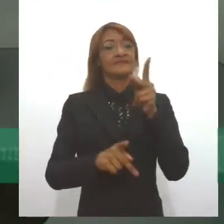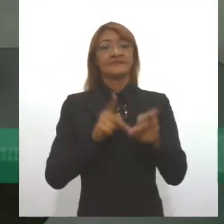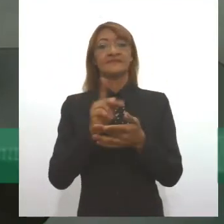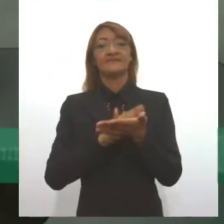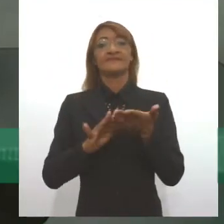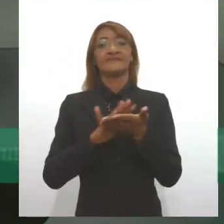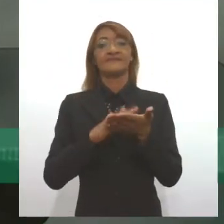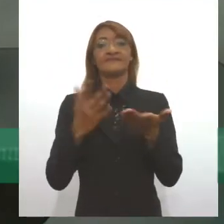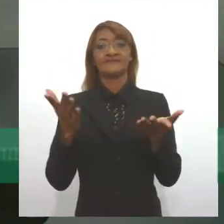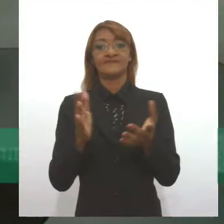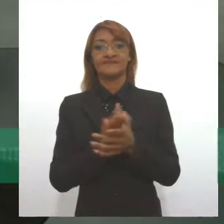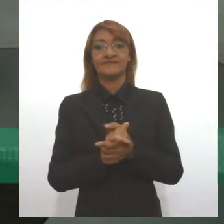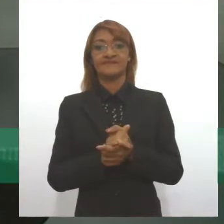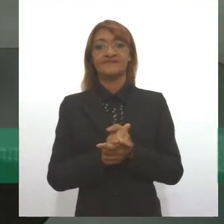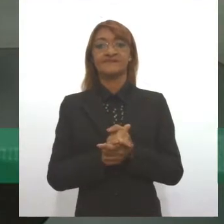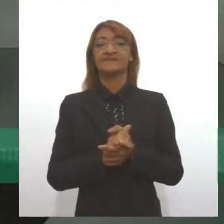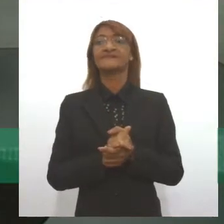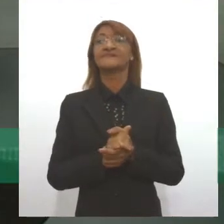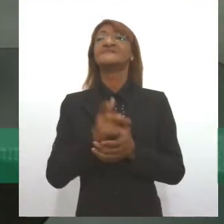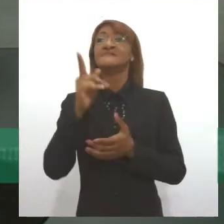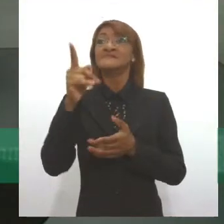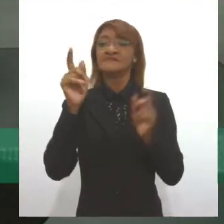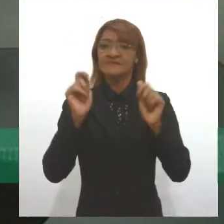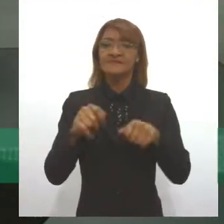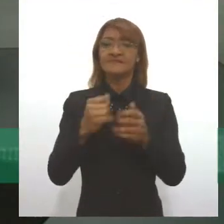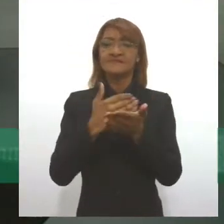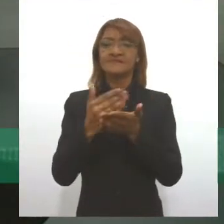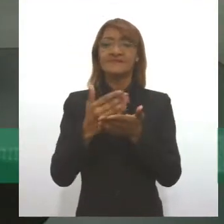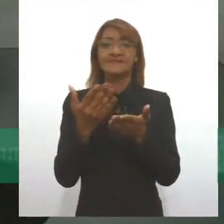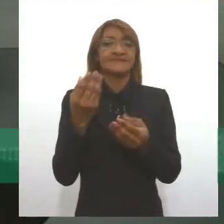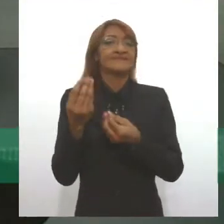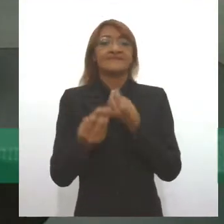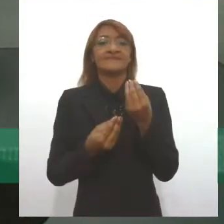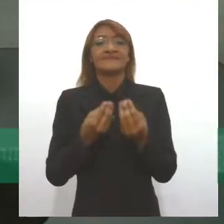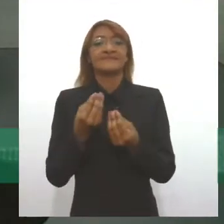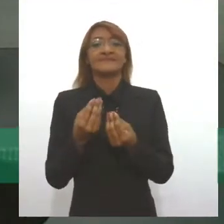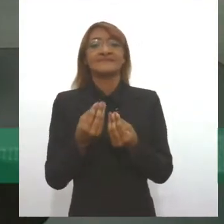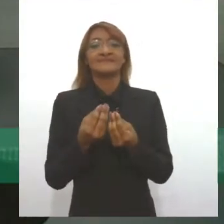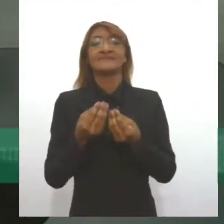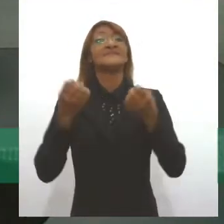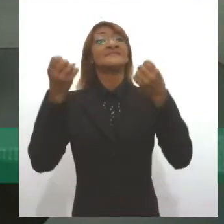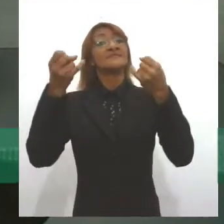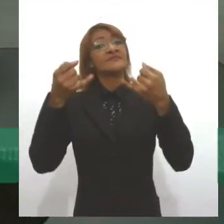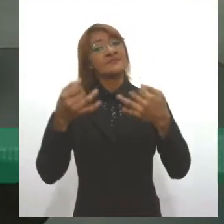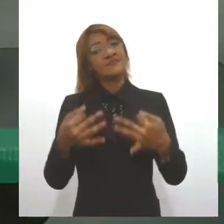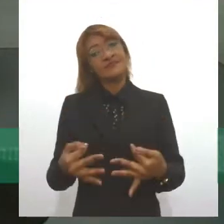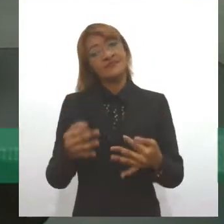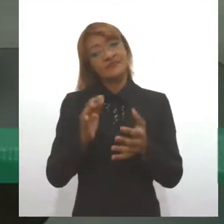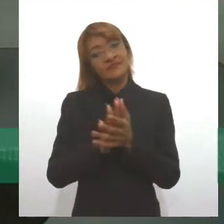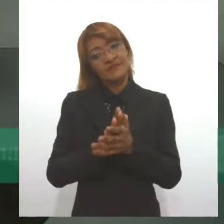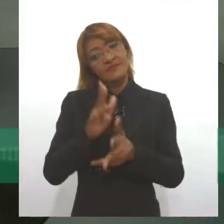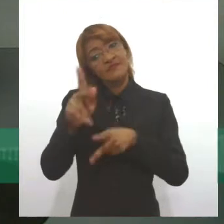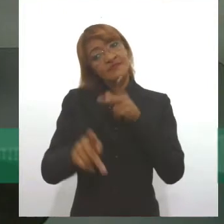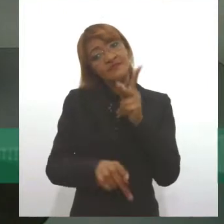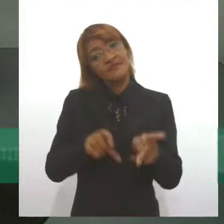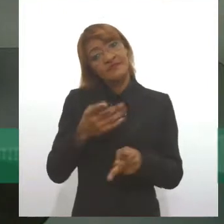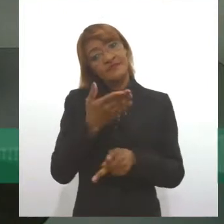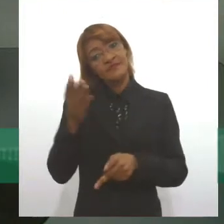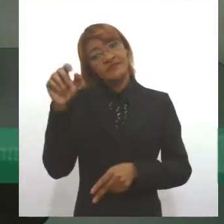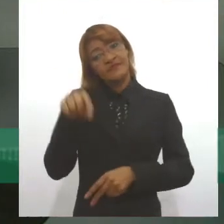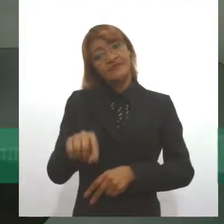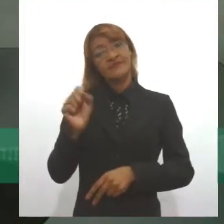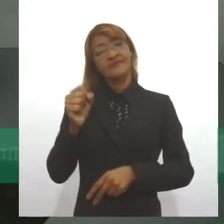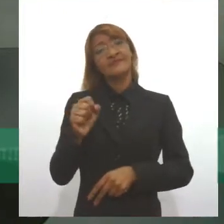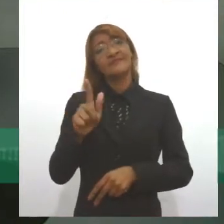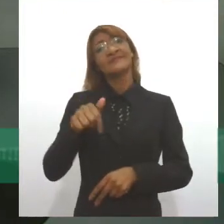que você começasse explicando para a população sergipana quem é esse